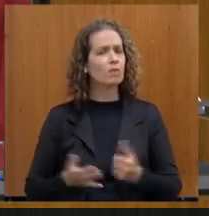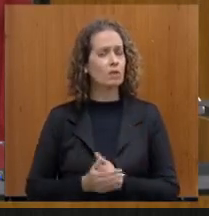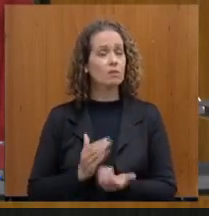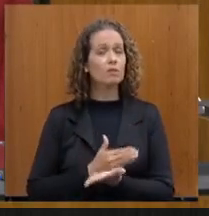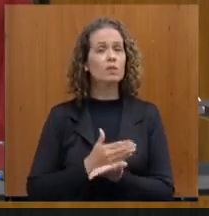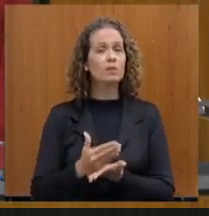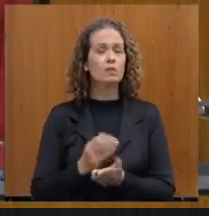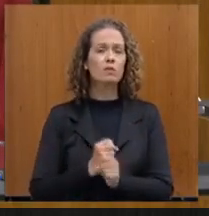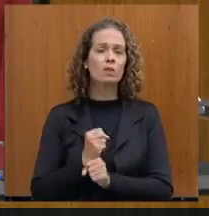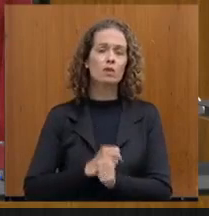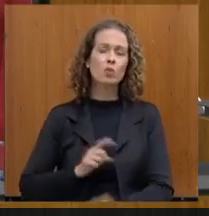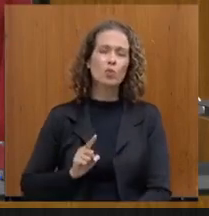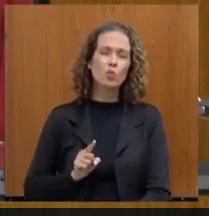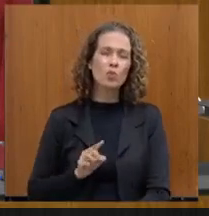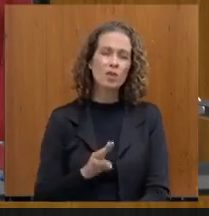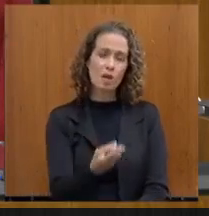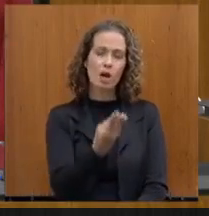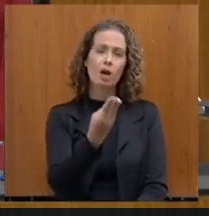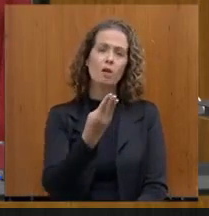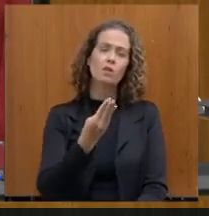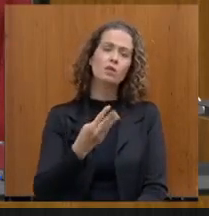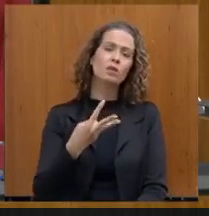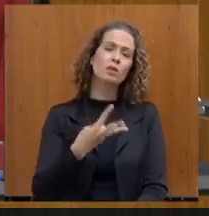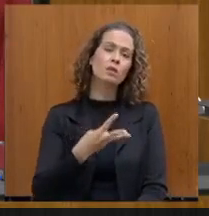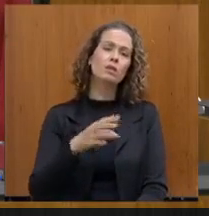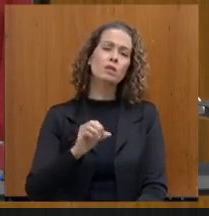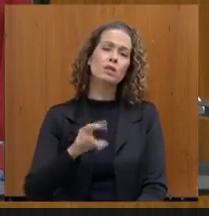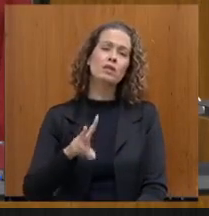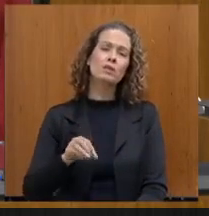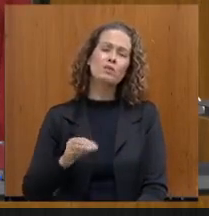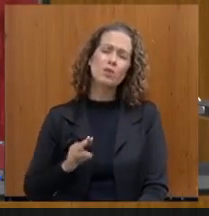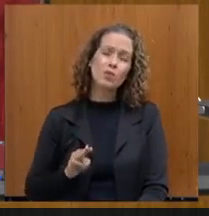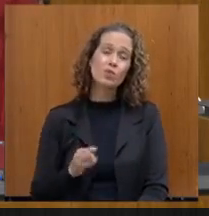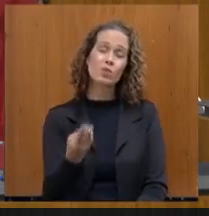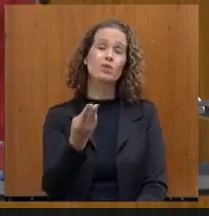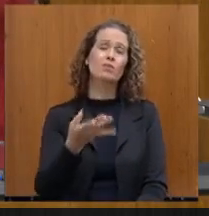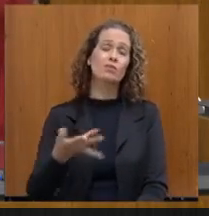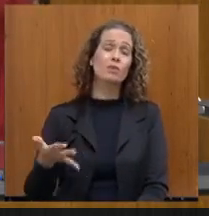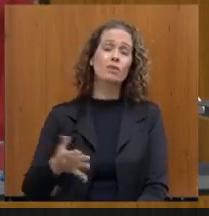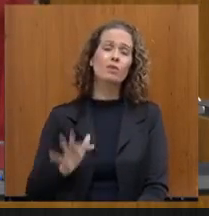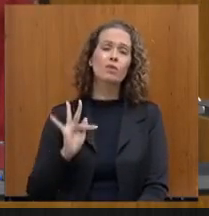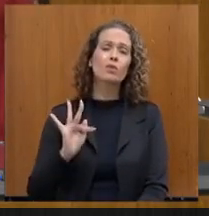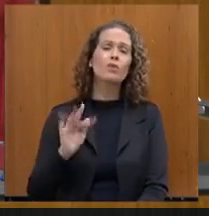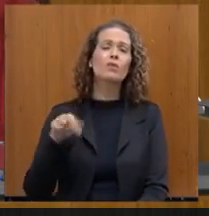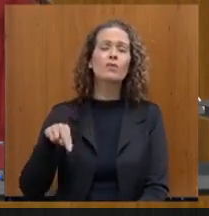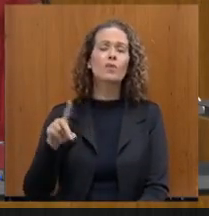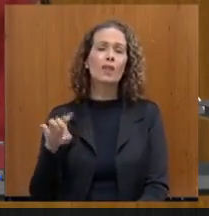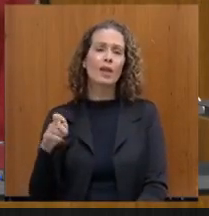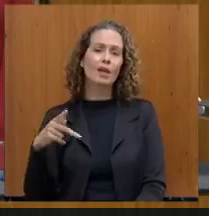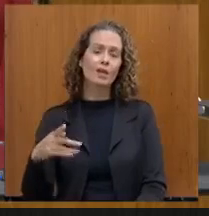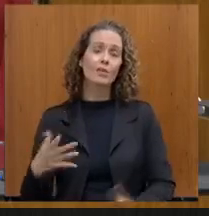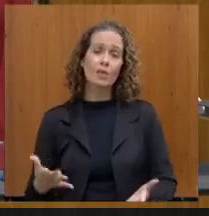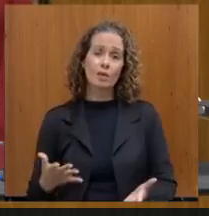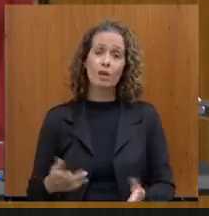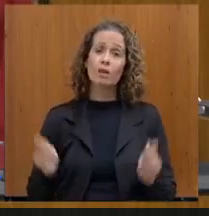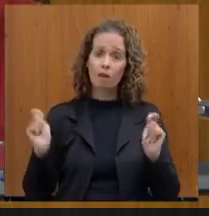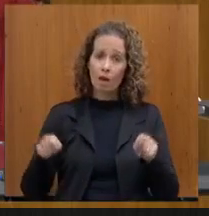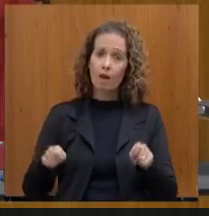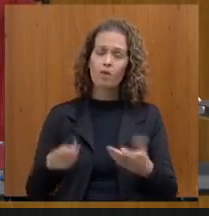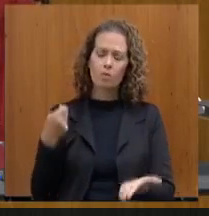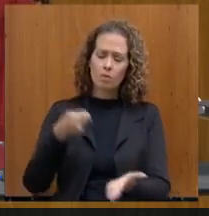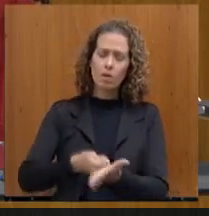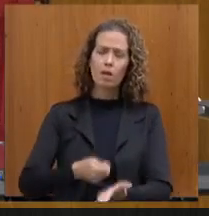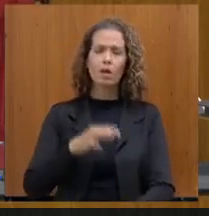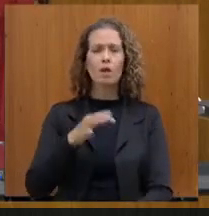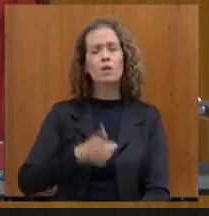de 1,203,652,00 do Fundeb. Esse recurso pagava o décimo terceiro.